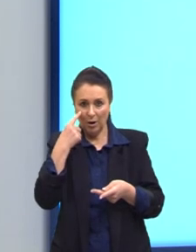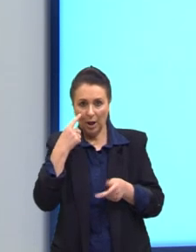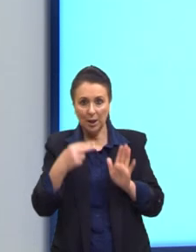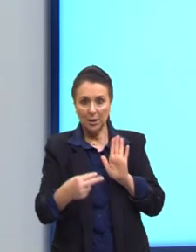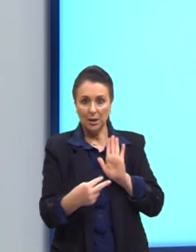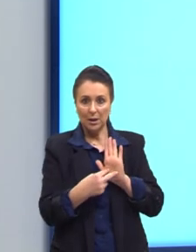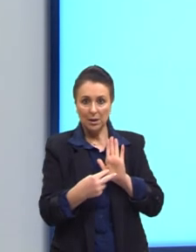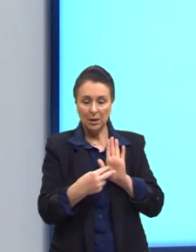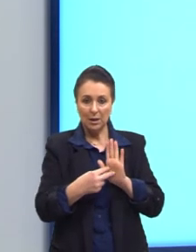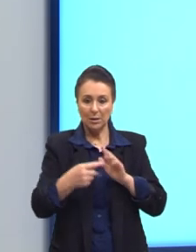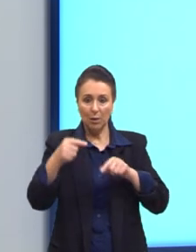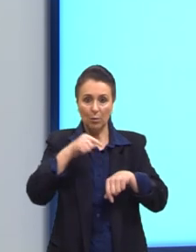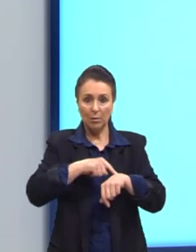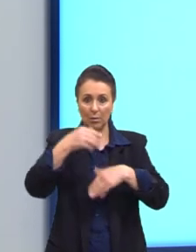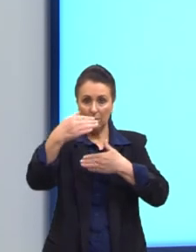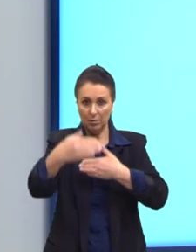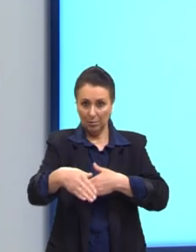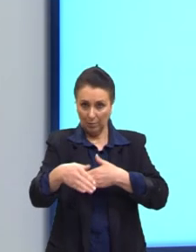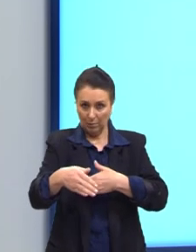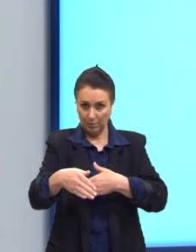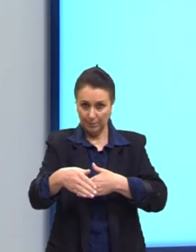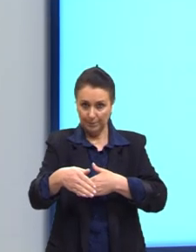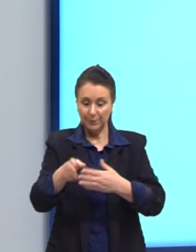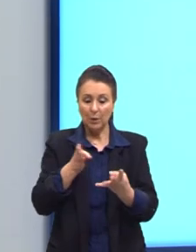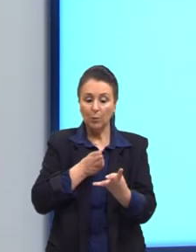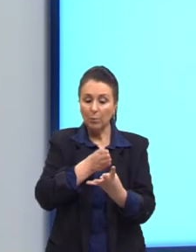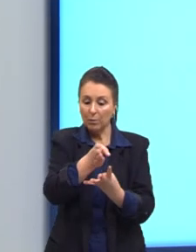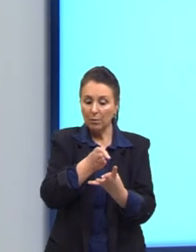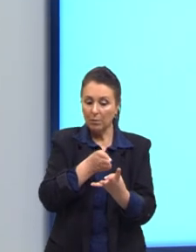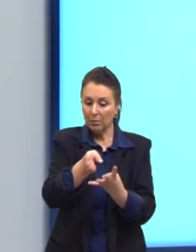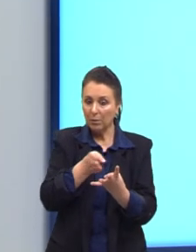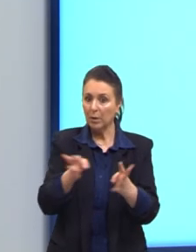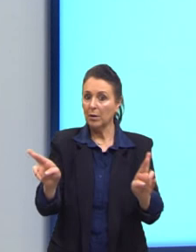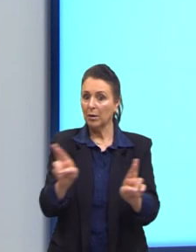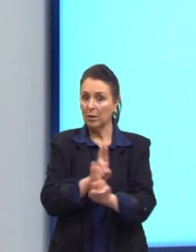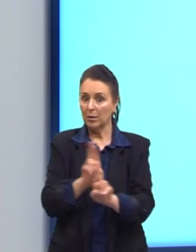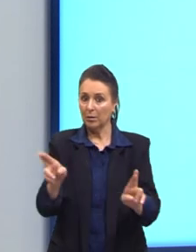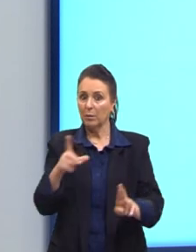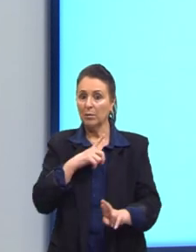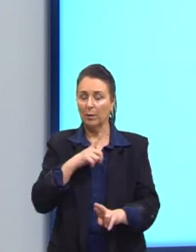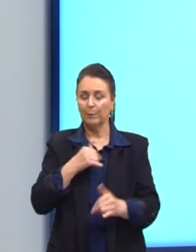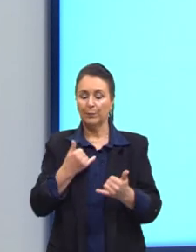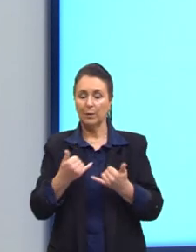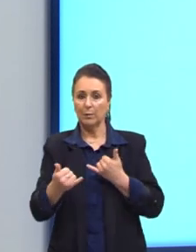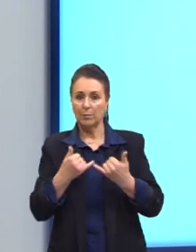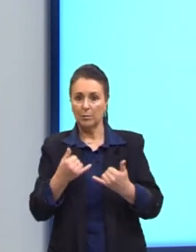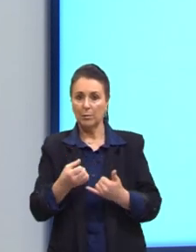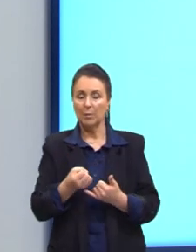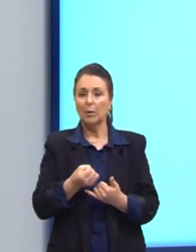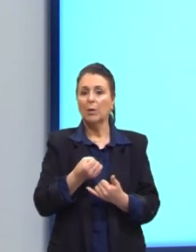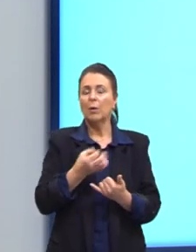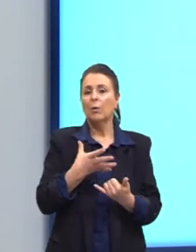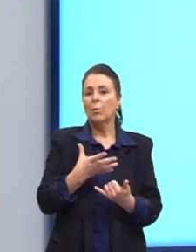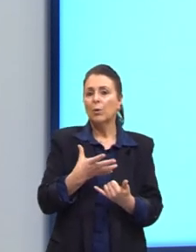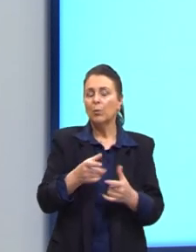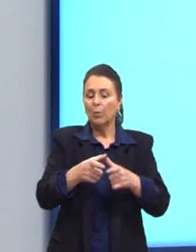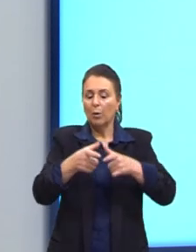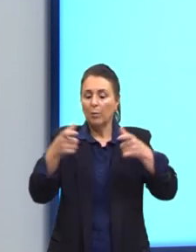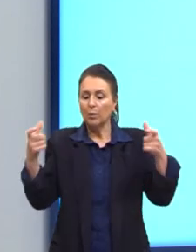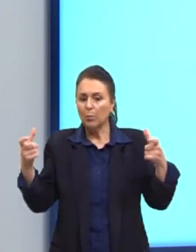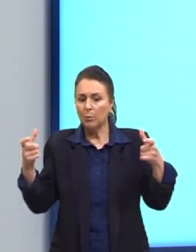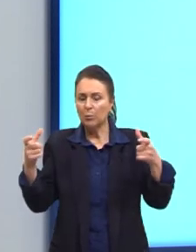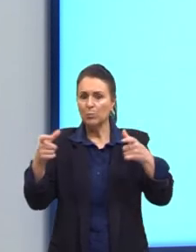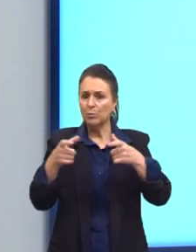com a definição de cada eixo e como eles se relacionam. Por exemplo, o quanto algo aumentou ou